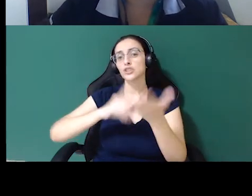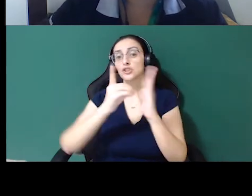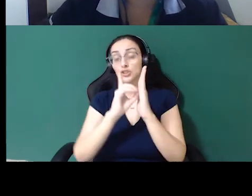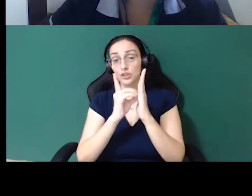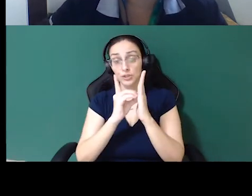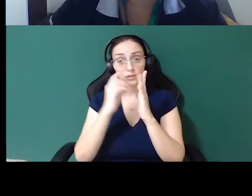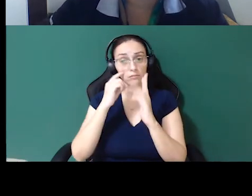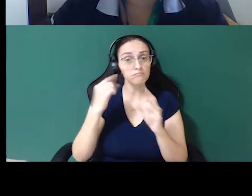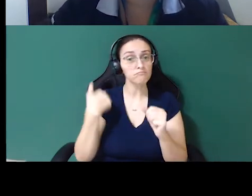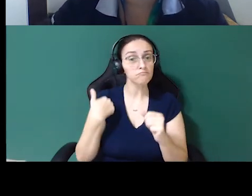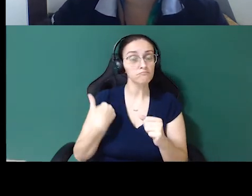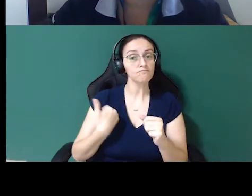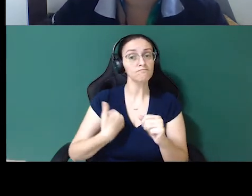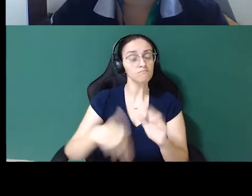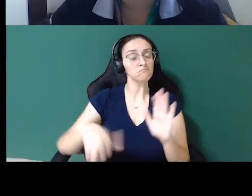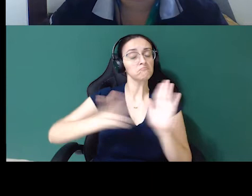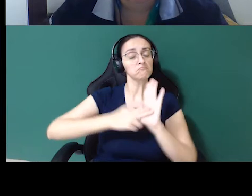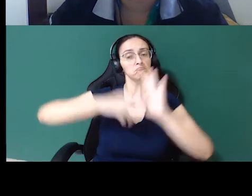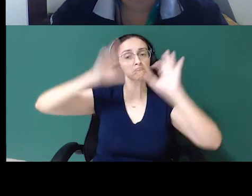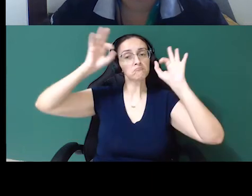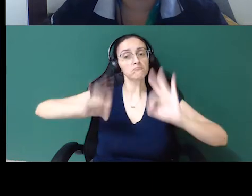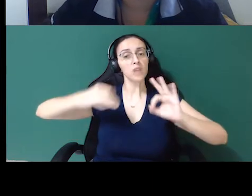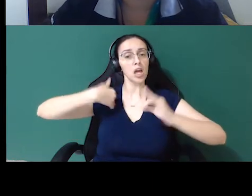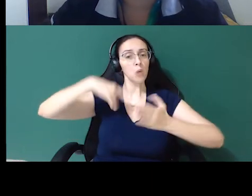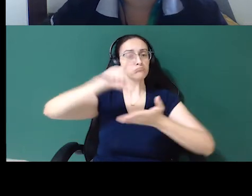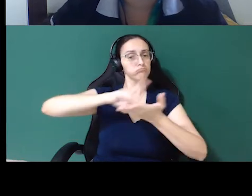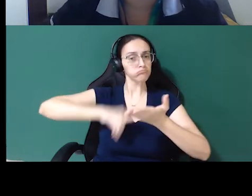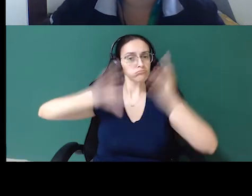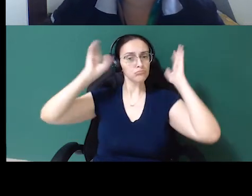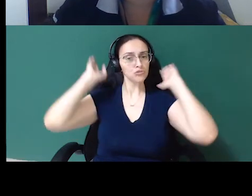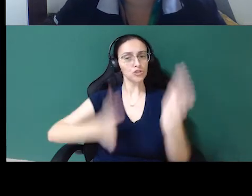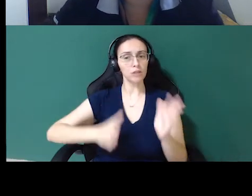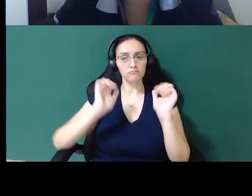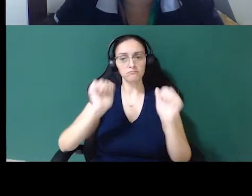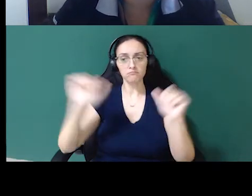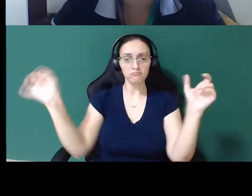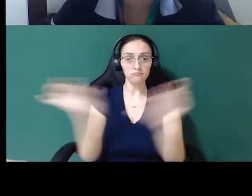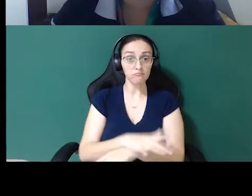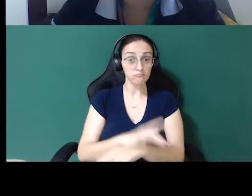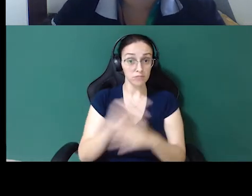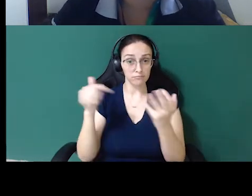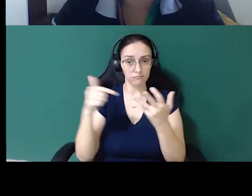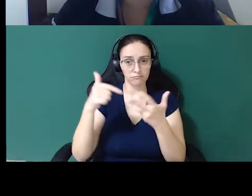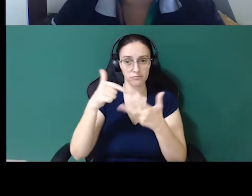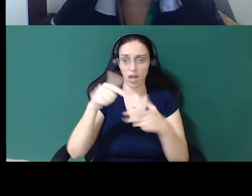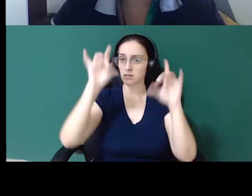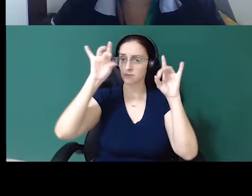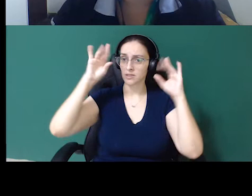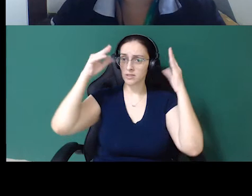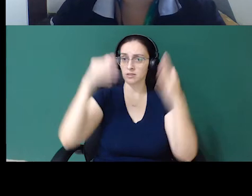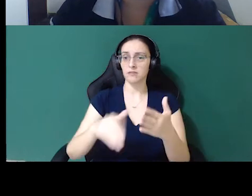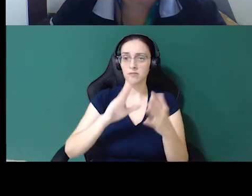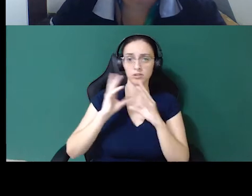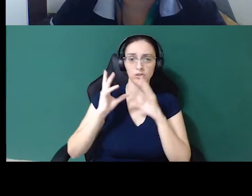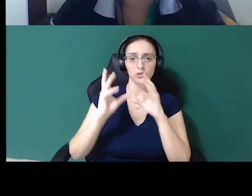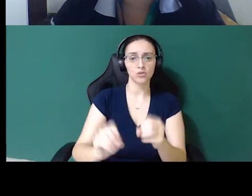eu assumi a postura de que eu já sou designer. Então, as partes específicas da rotina do